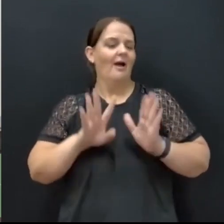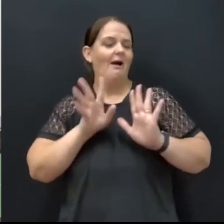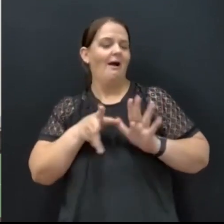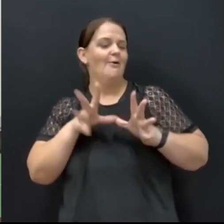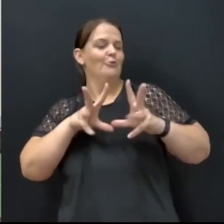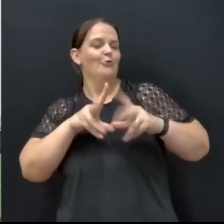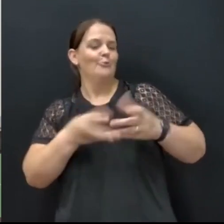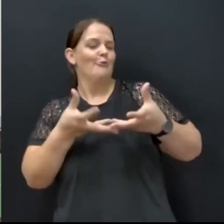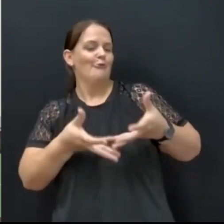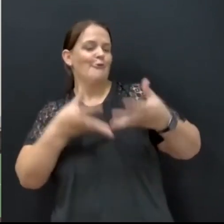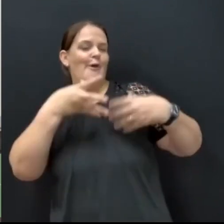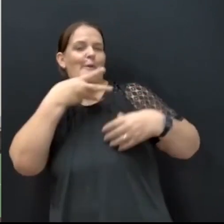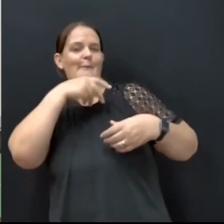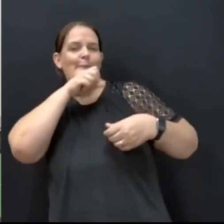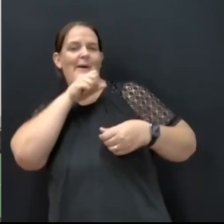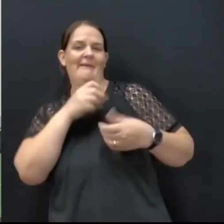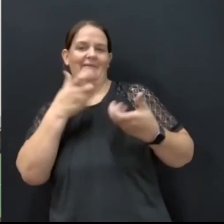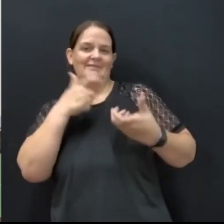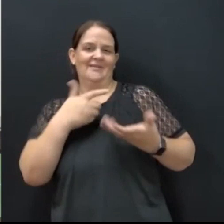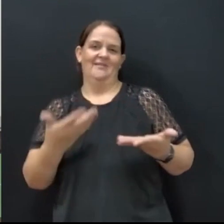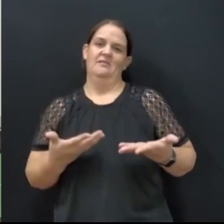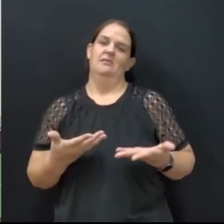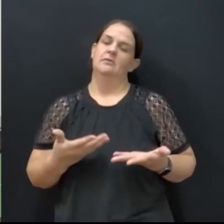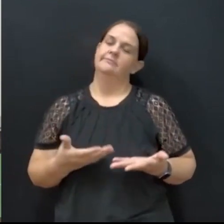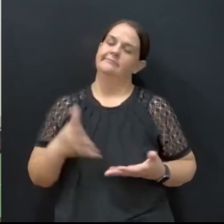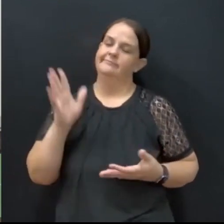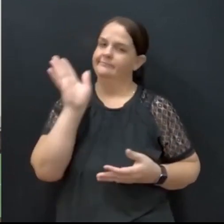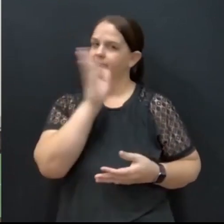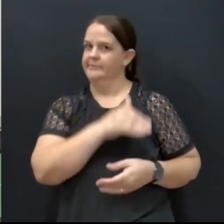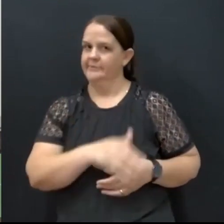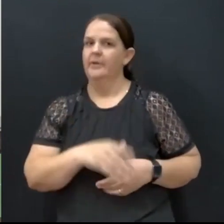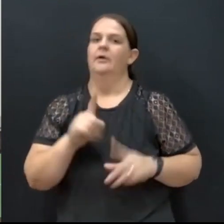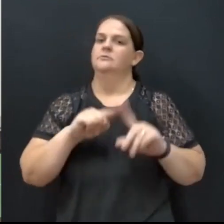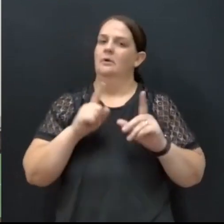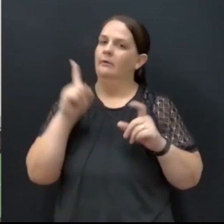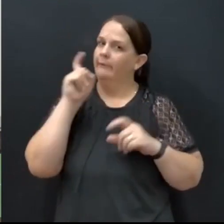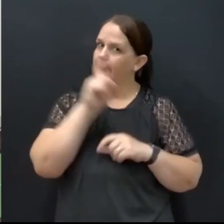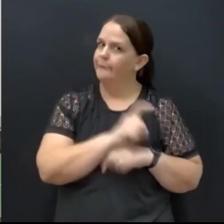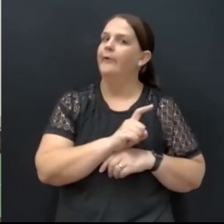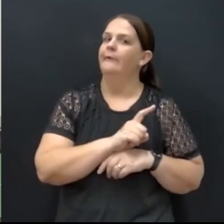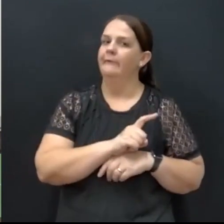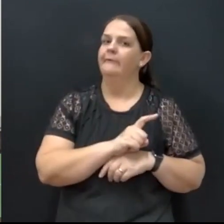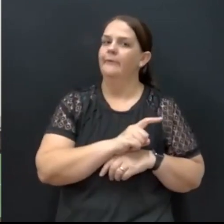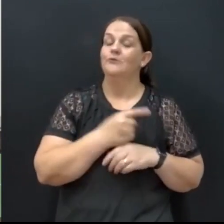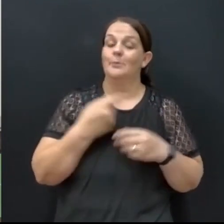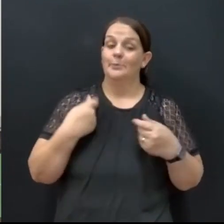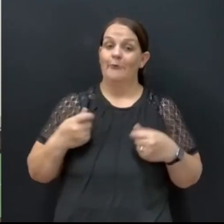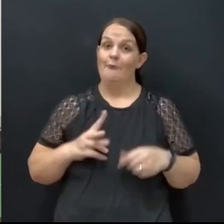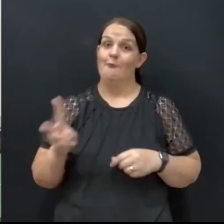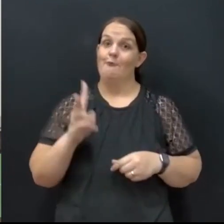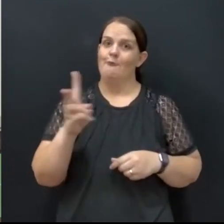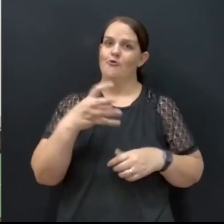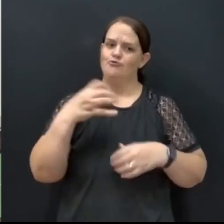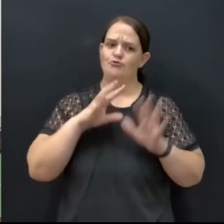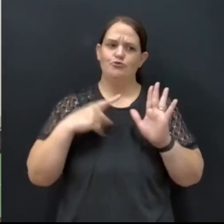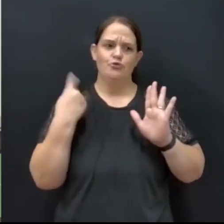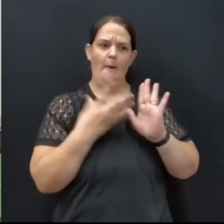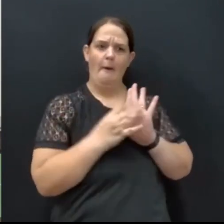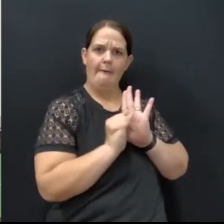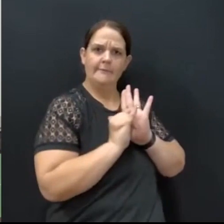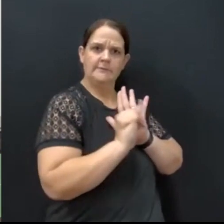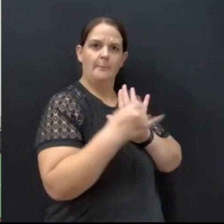ser o pai então a situação é complicada então a coisa tem que começar a moralizar aqui por baixo nós temos que ser exemplo e não